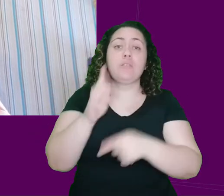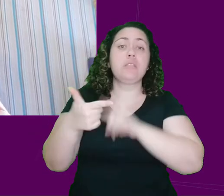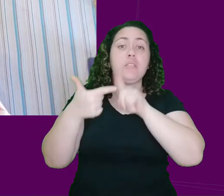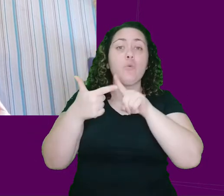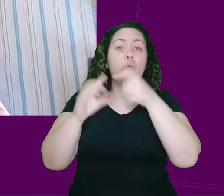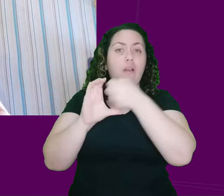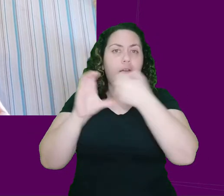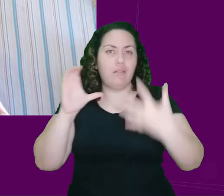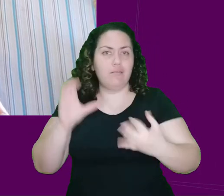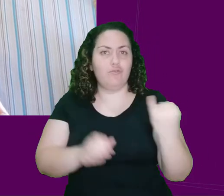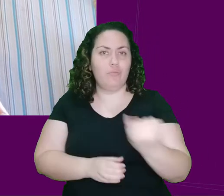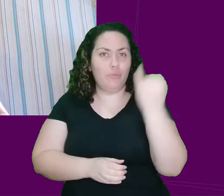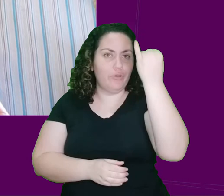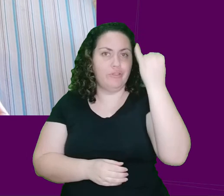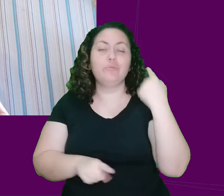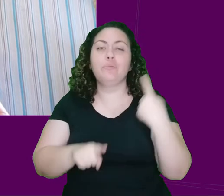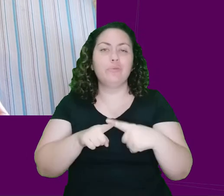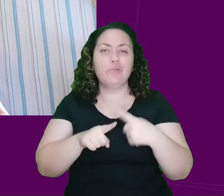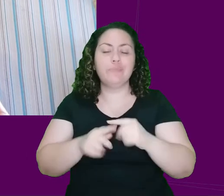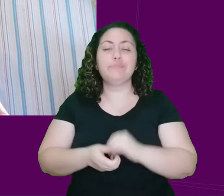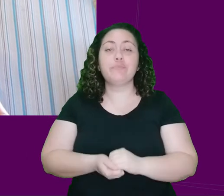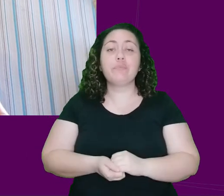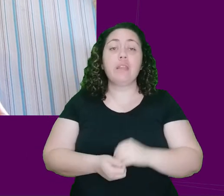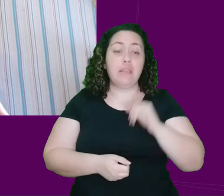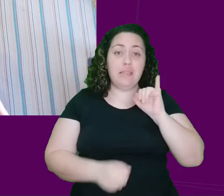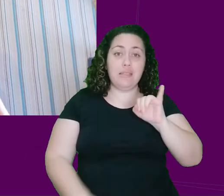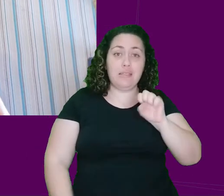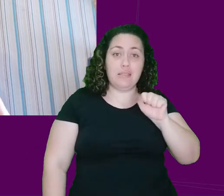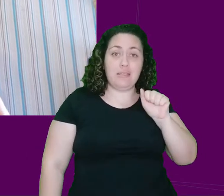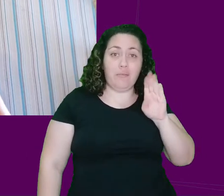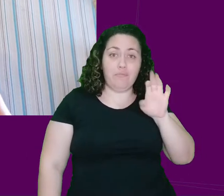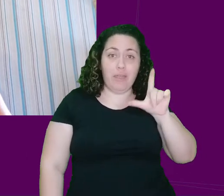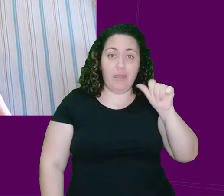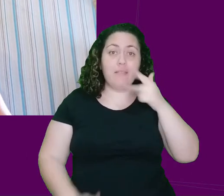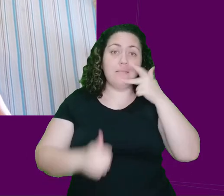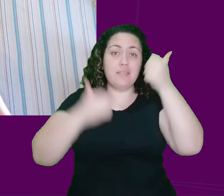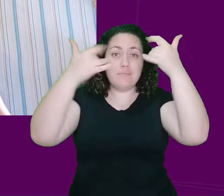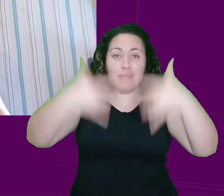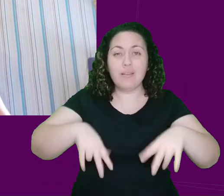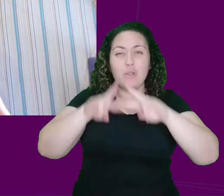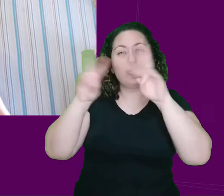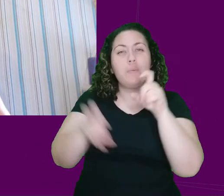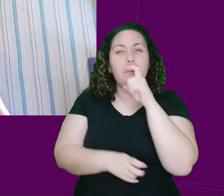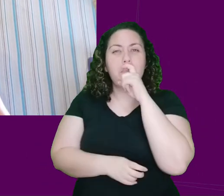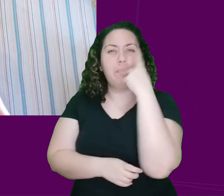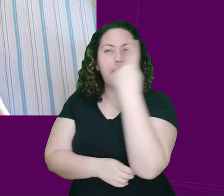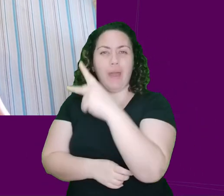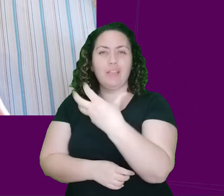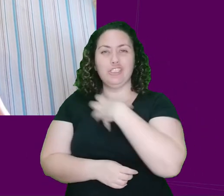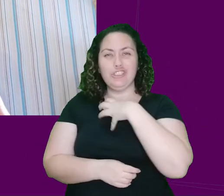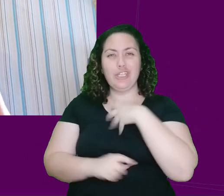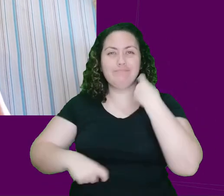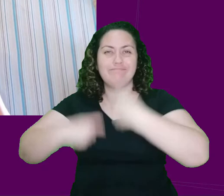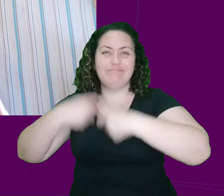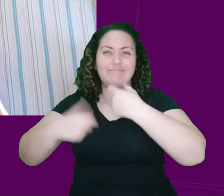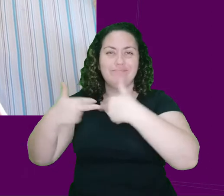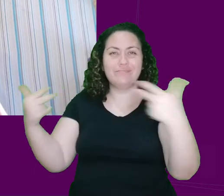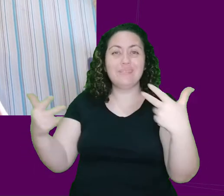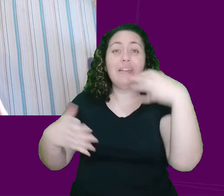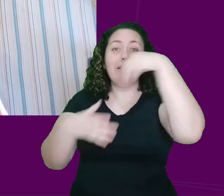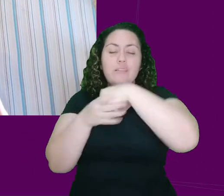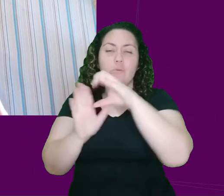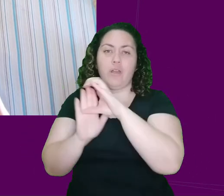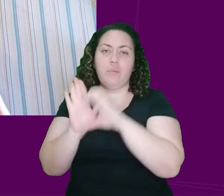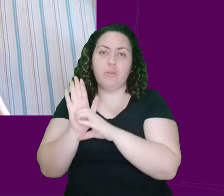A Isabela fala desse jeito sobre o pai dela, em função da sexualidade dele, nos capítulos 13 e 4, que é quando ela